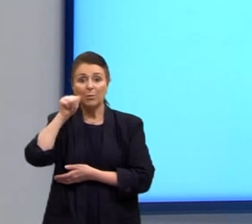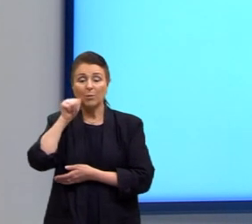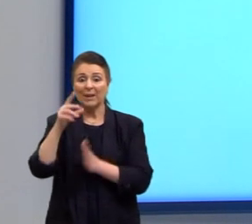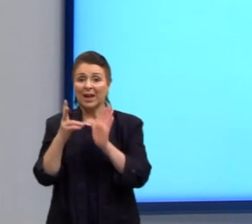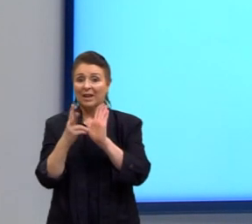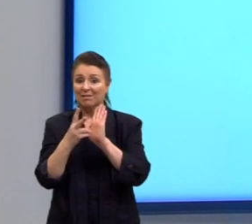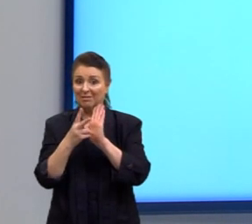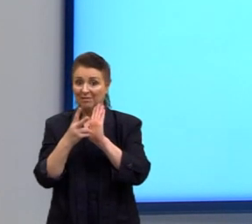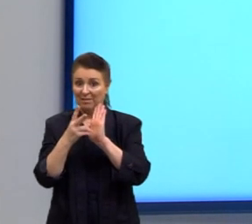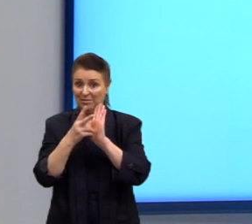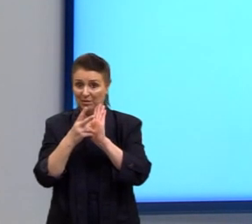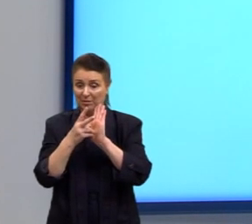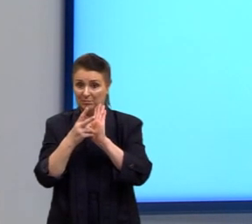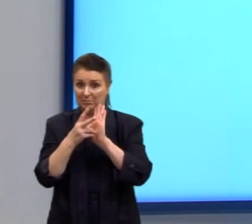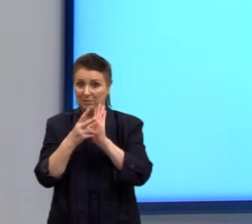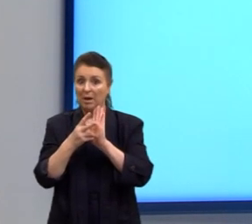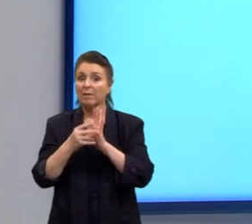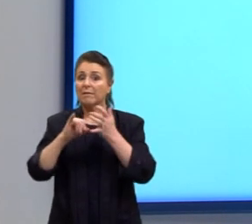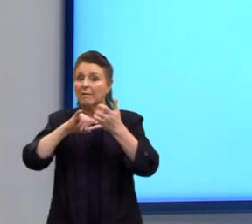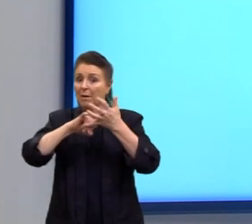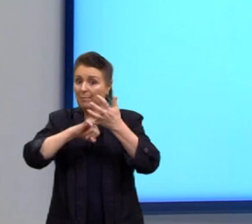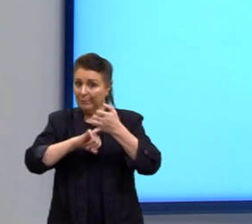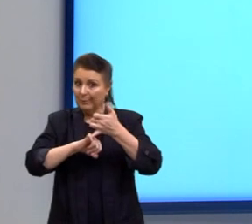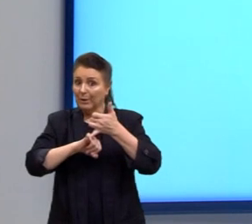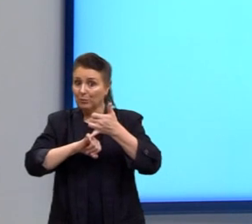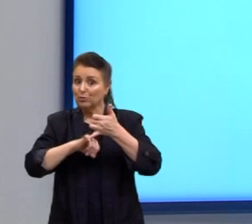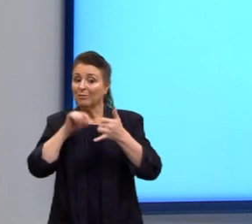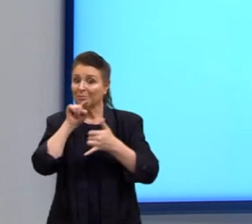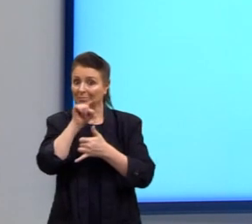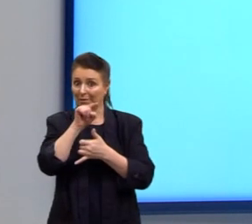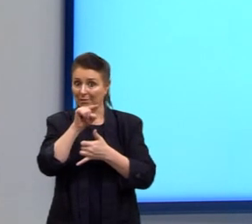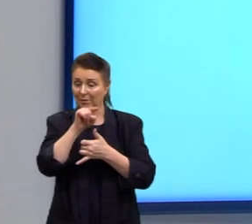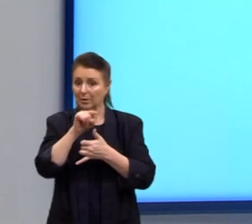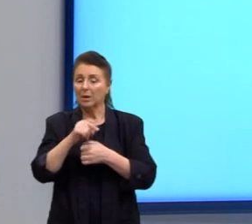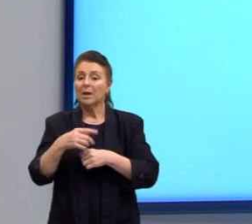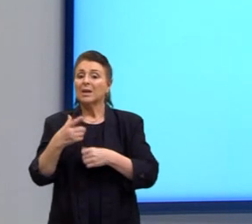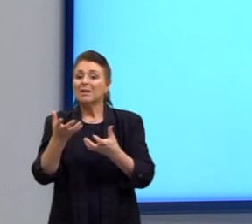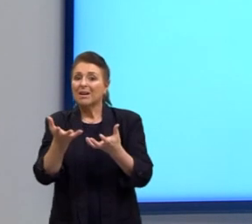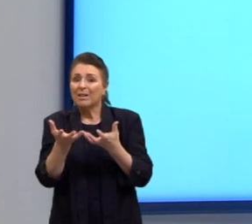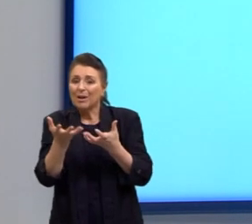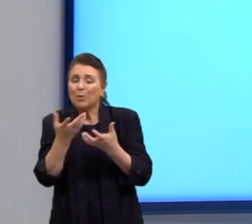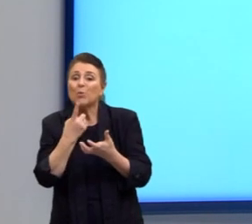devido ao seu afeto, talvez, com Hernan Cortes,